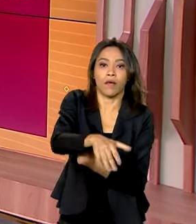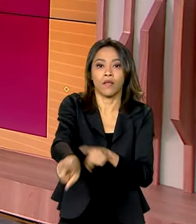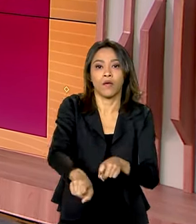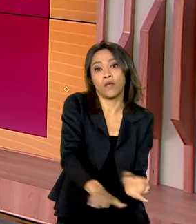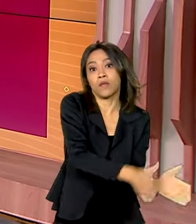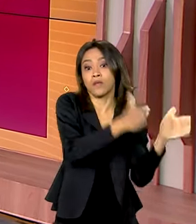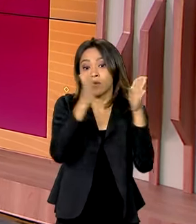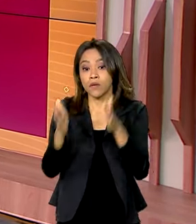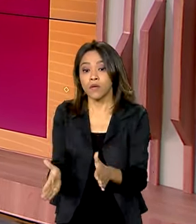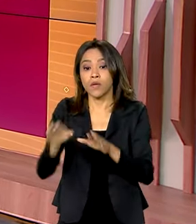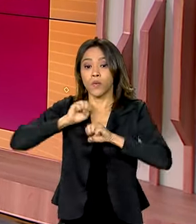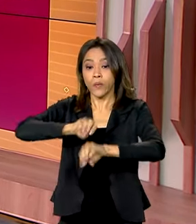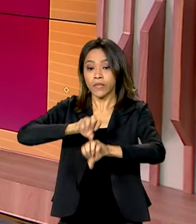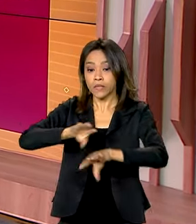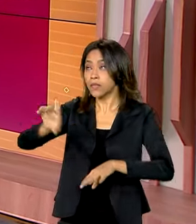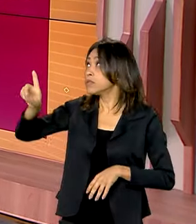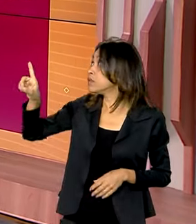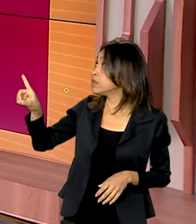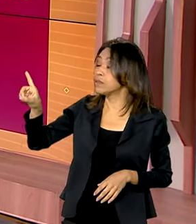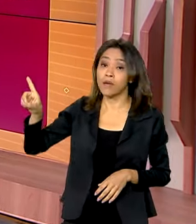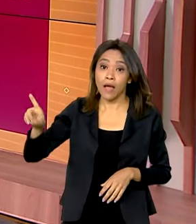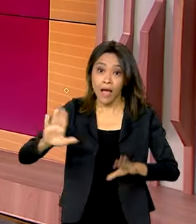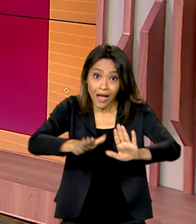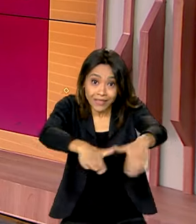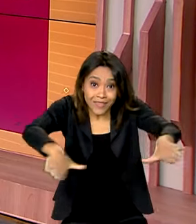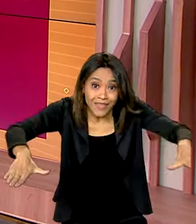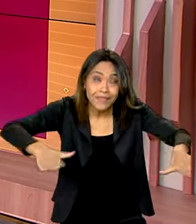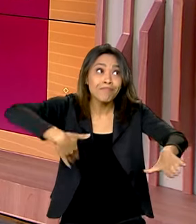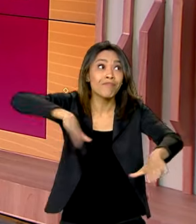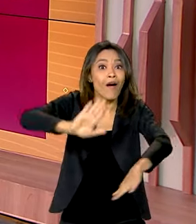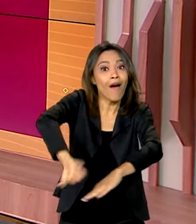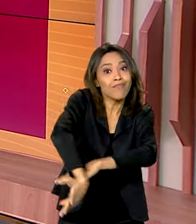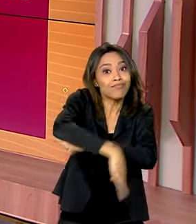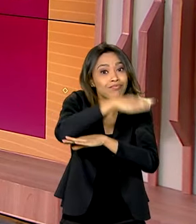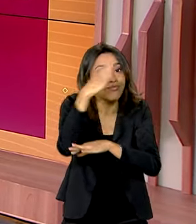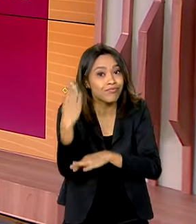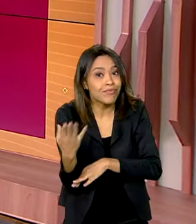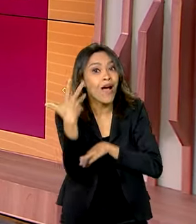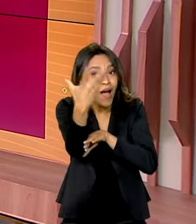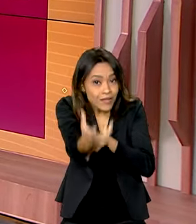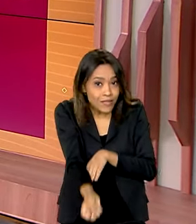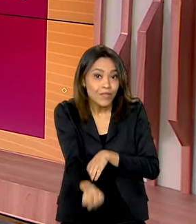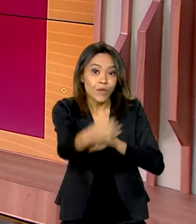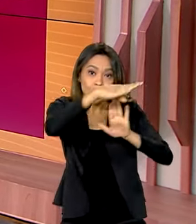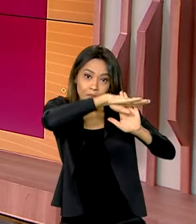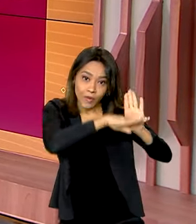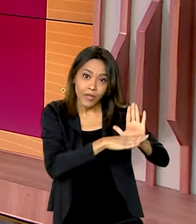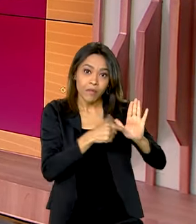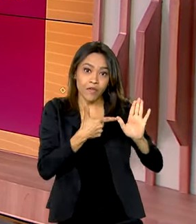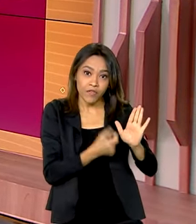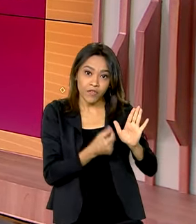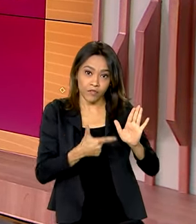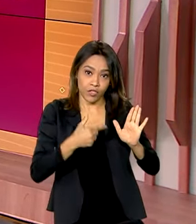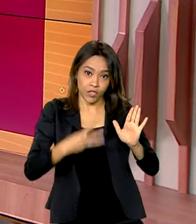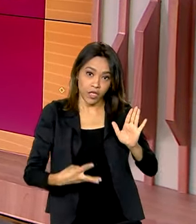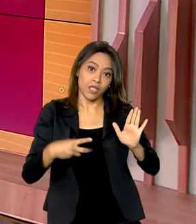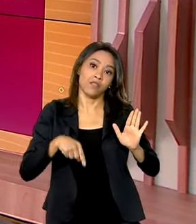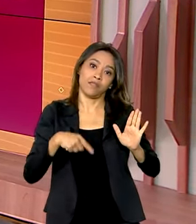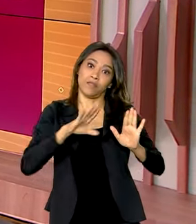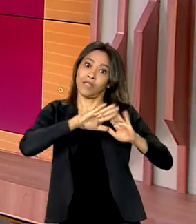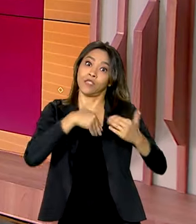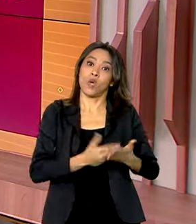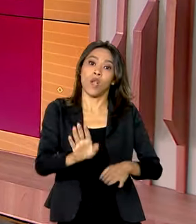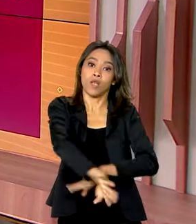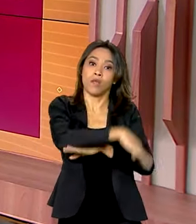educação, as crianças da cidade passam mais tempo na escola, já que o município aderiu ainda em 2023 ao programa Escola em Tempo